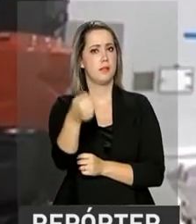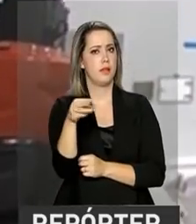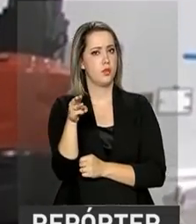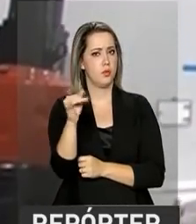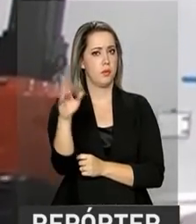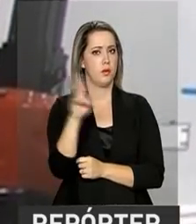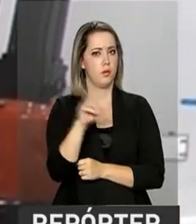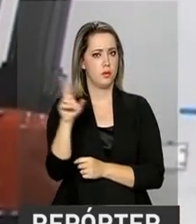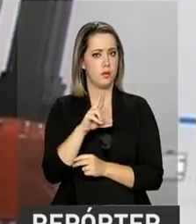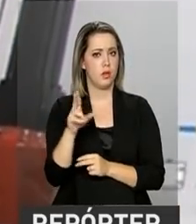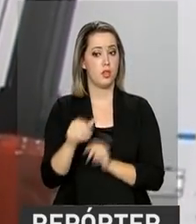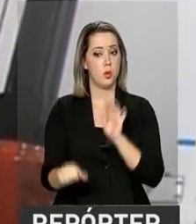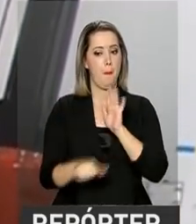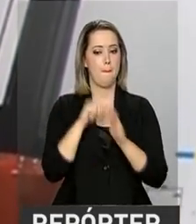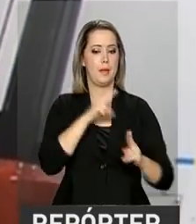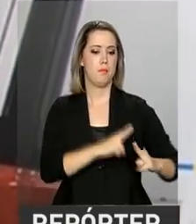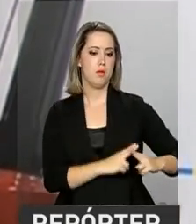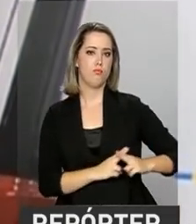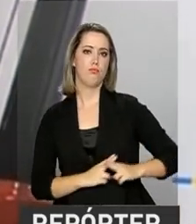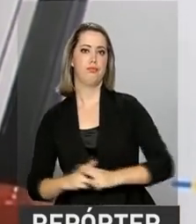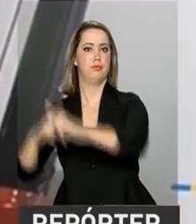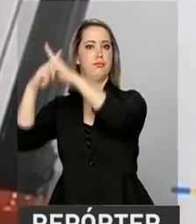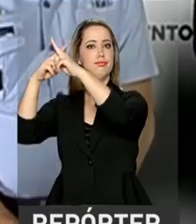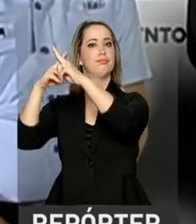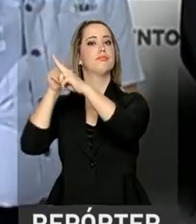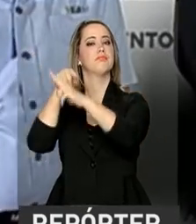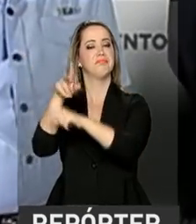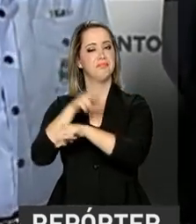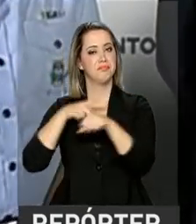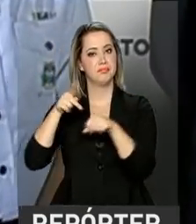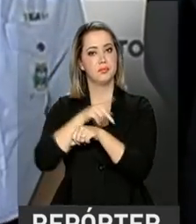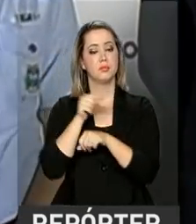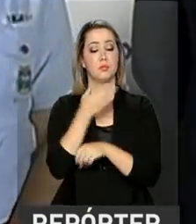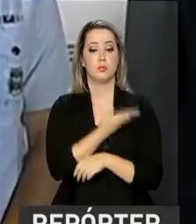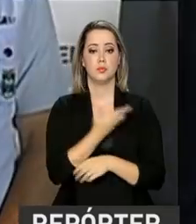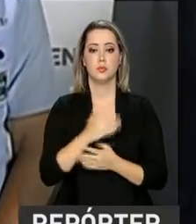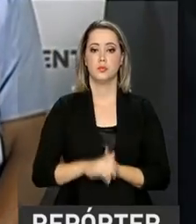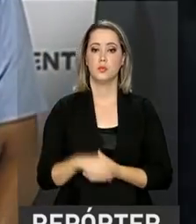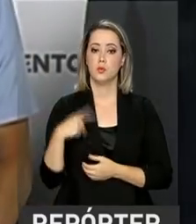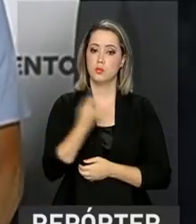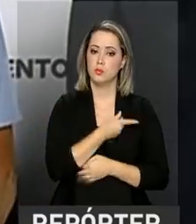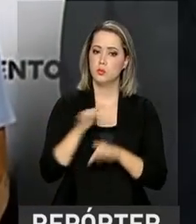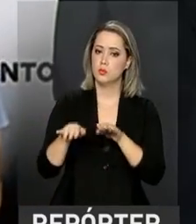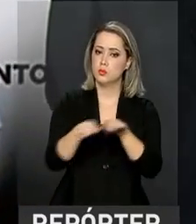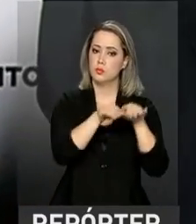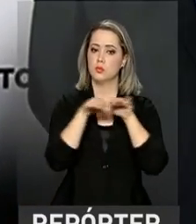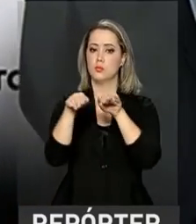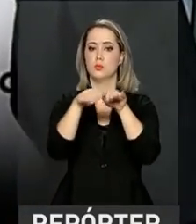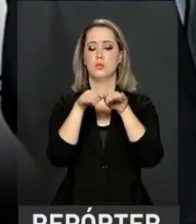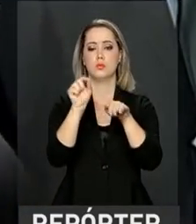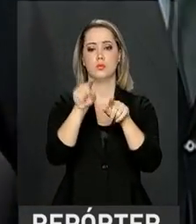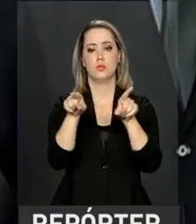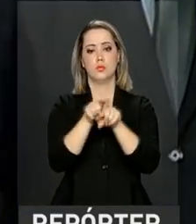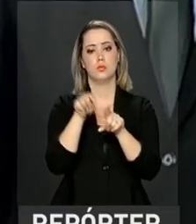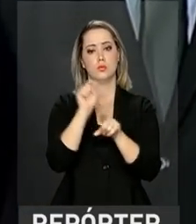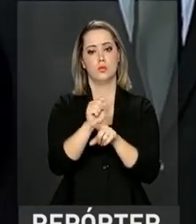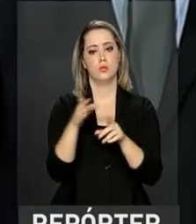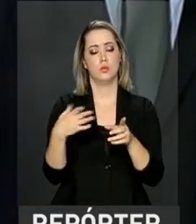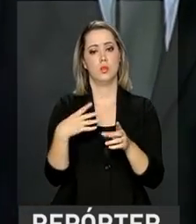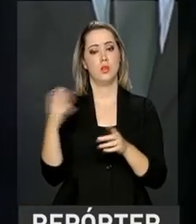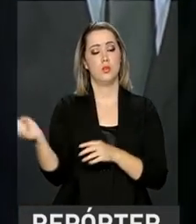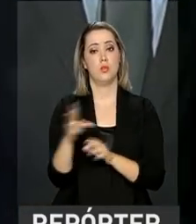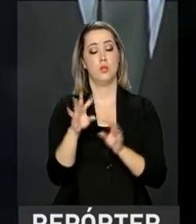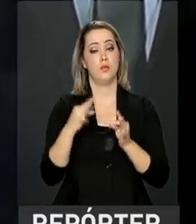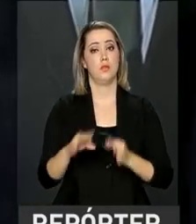lançou ao espaço o primeiro satélite geoestacionário do país. Com isto nós vamos democratizar o fenômeno digital